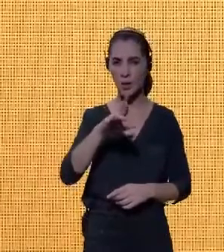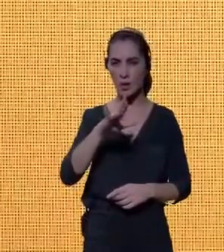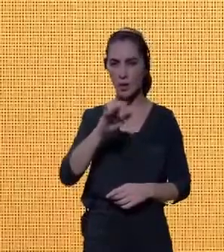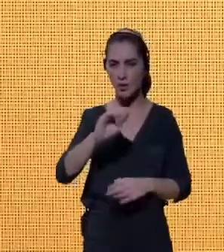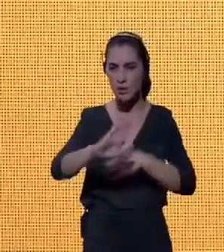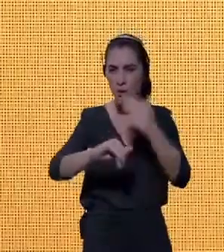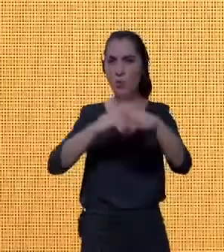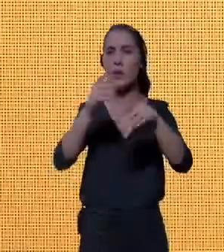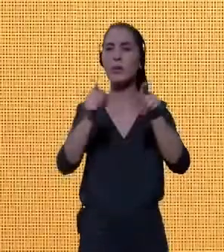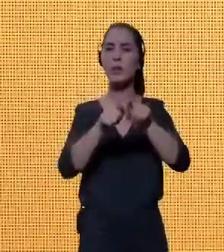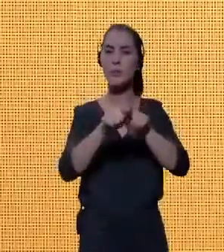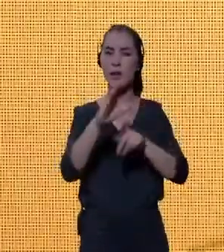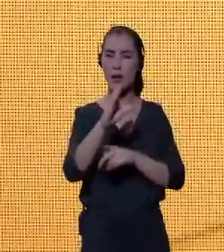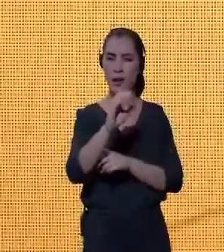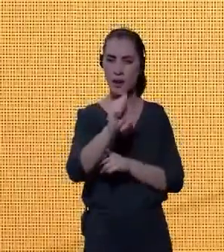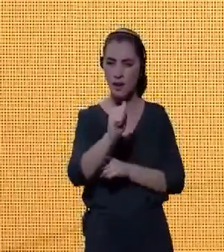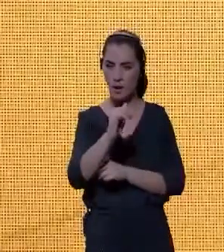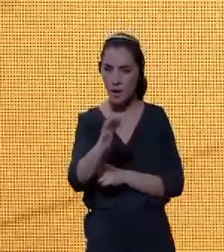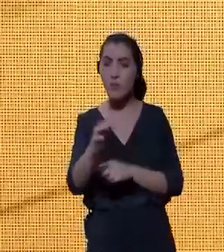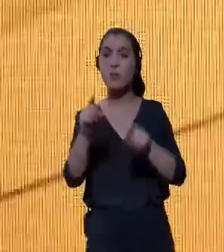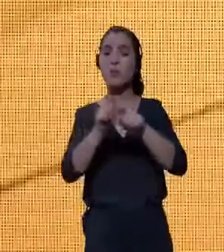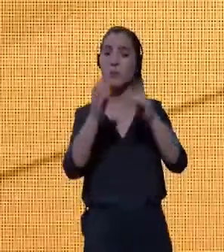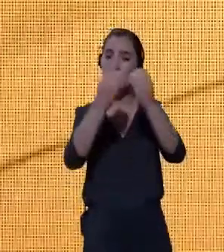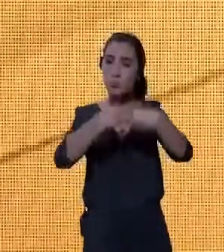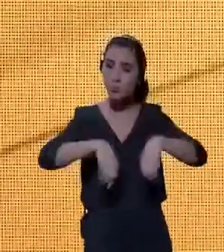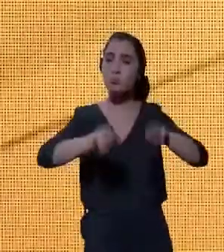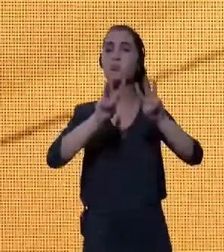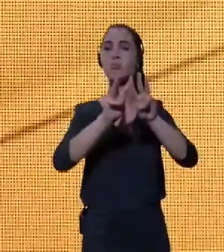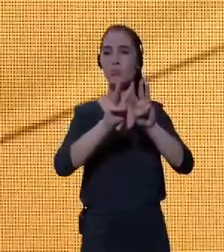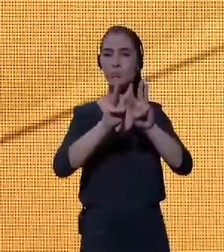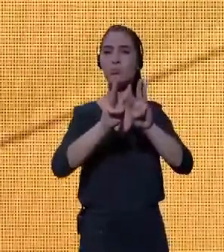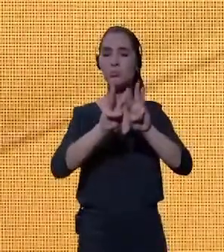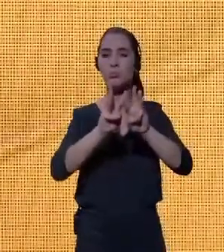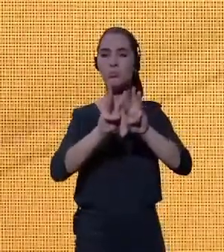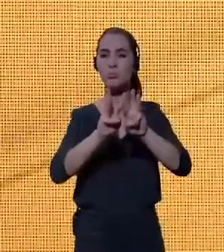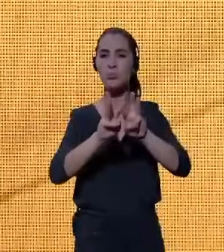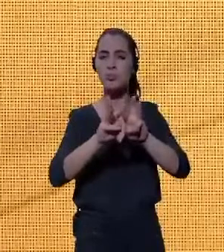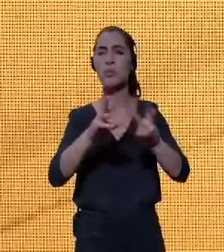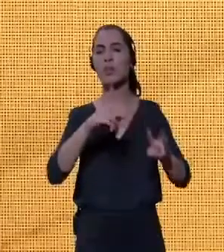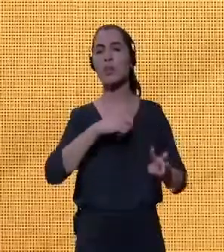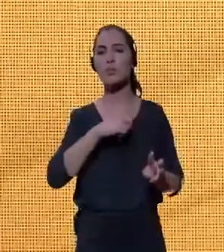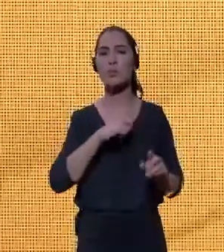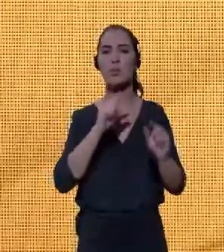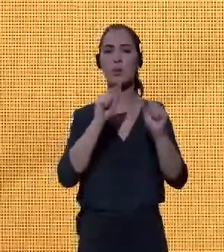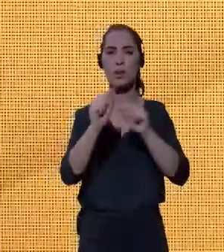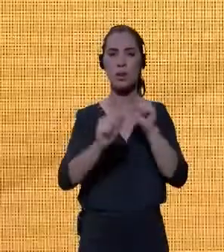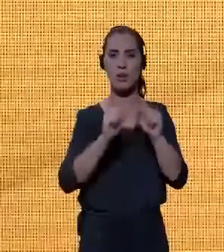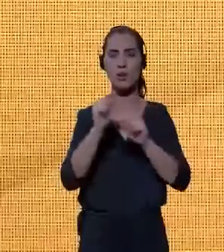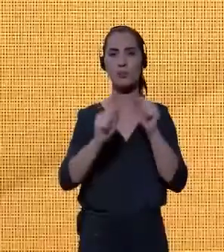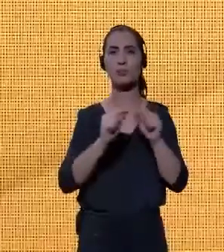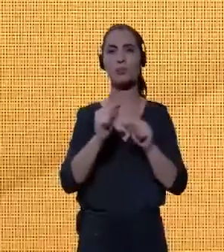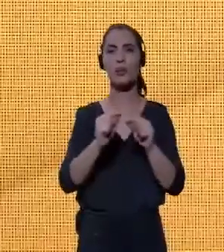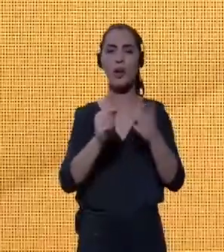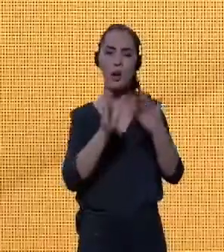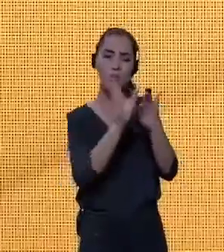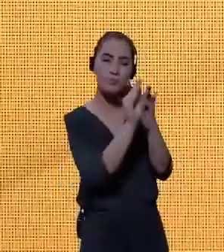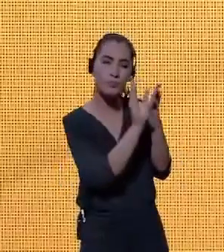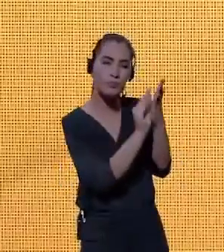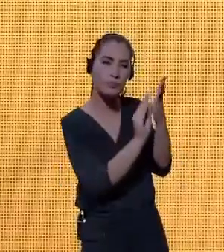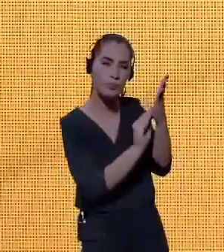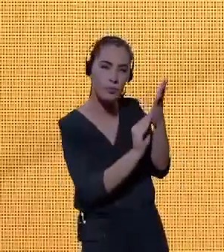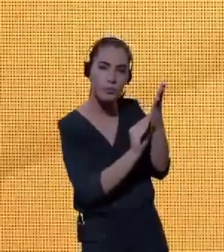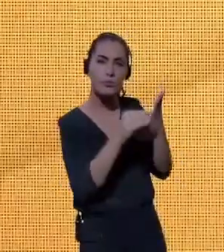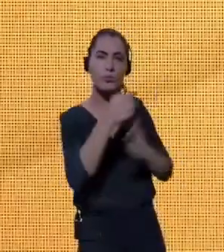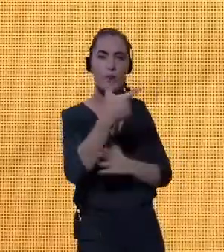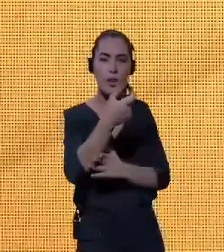claro, as Nações Unidas, dentro da qual temos o framework da Agenda 2030, dos